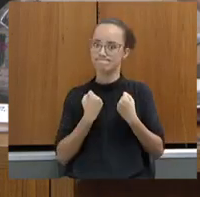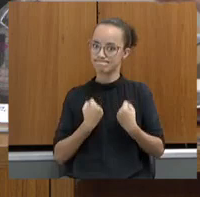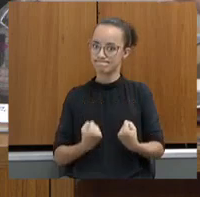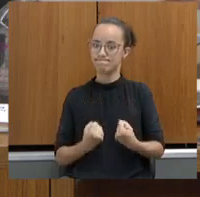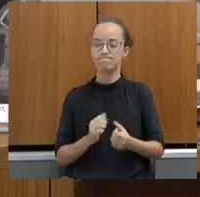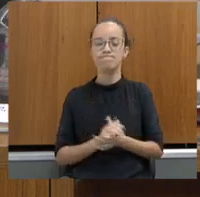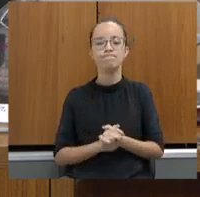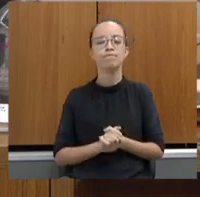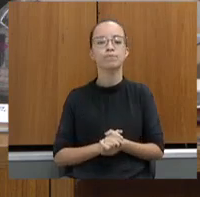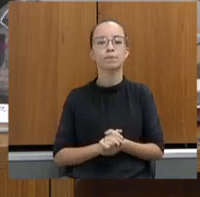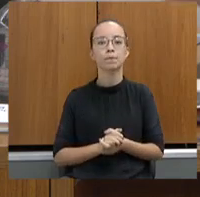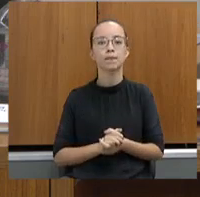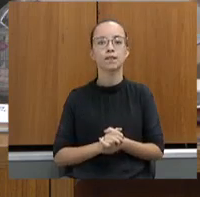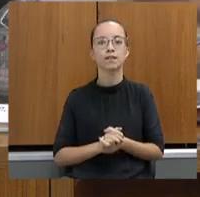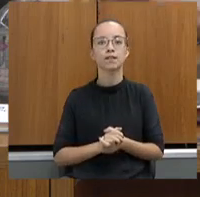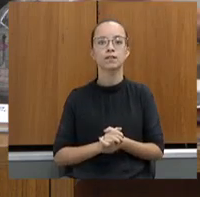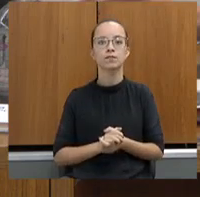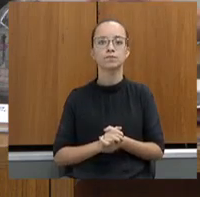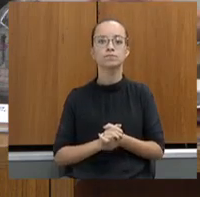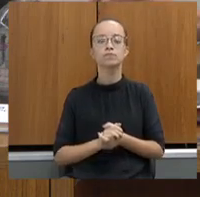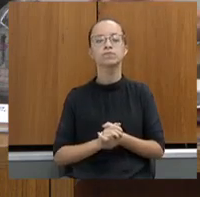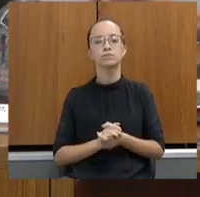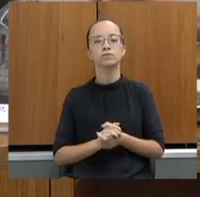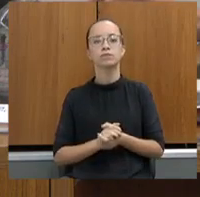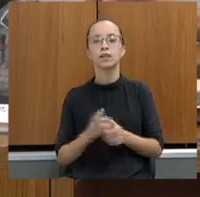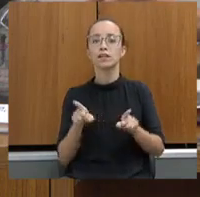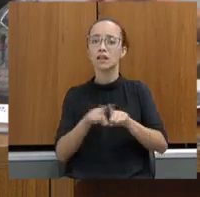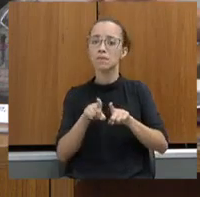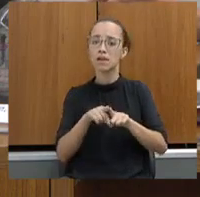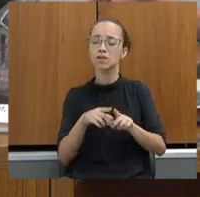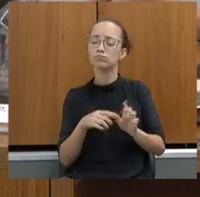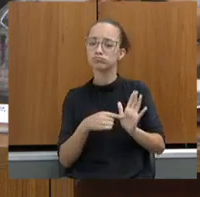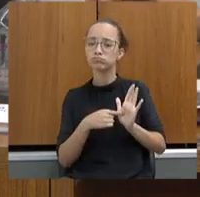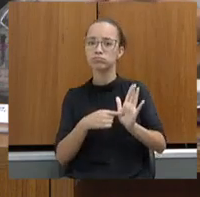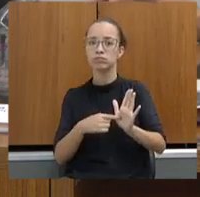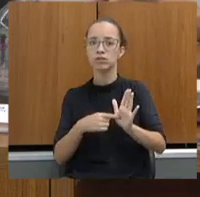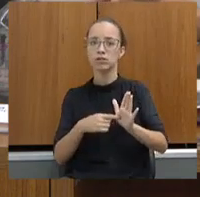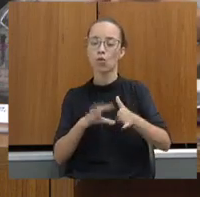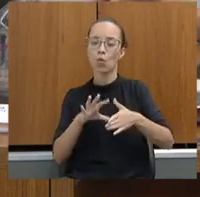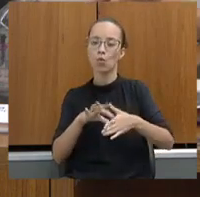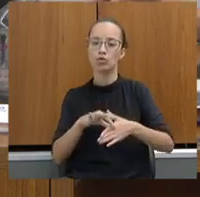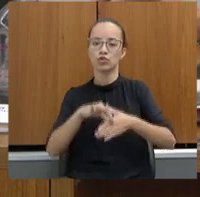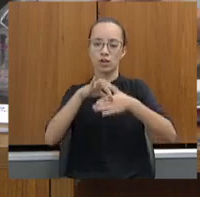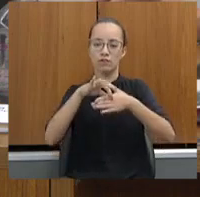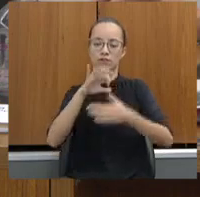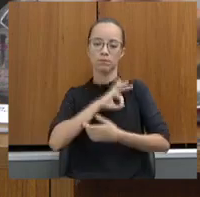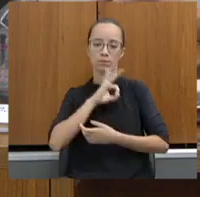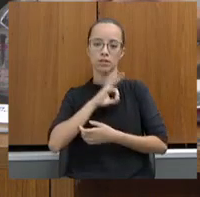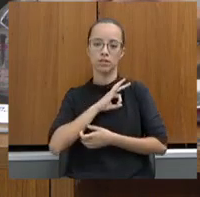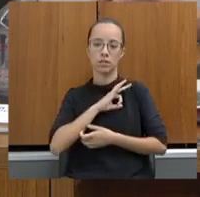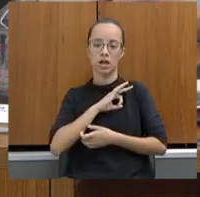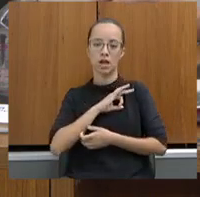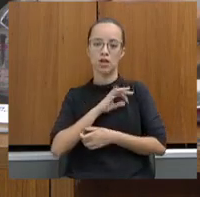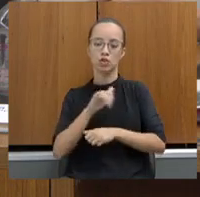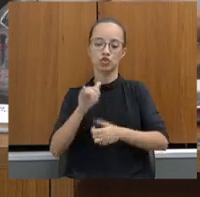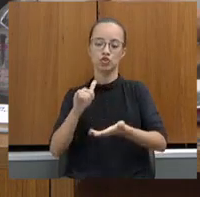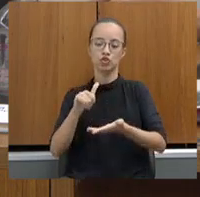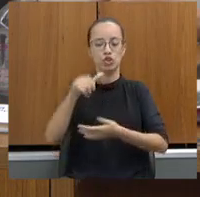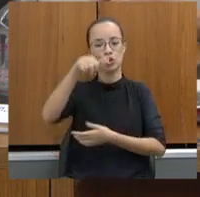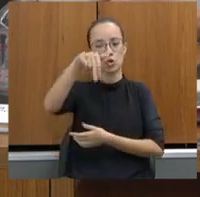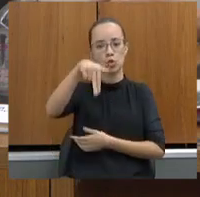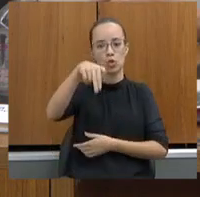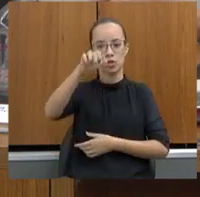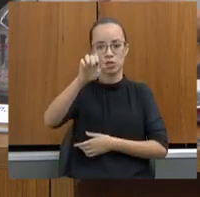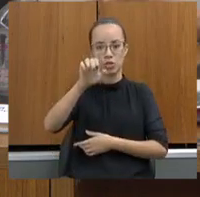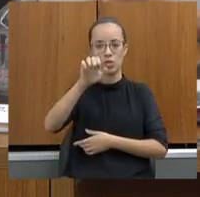E nós, nesse tempo, secretário, nós tínhamos aqui o chefe da polícia de Nova York. O homem, não era ele,